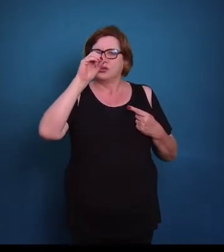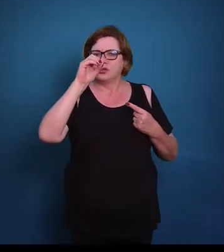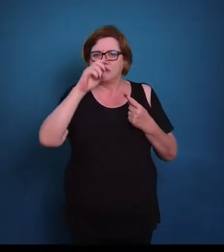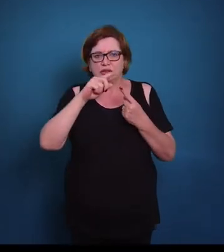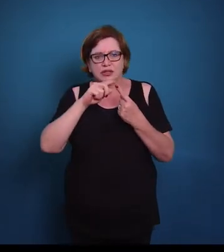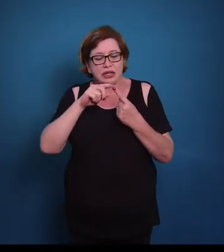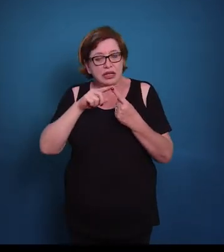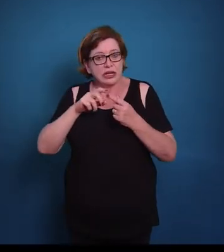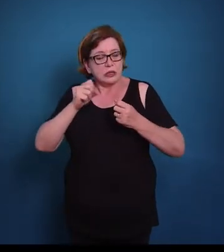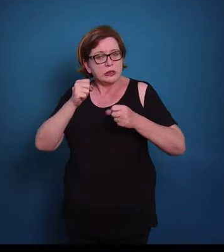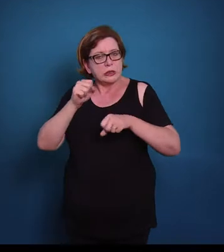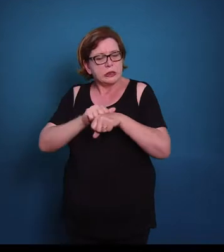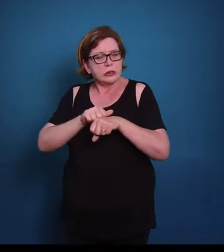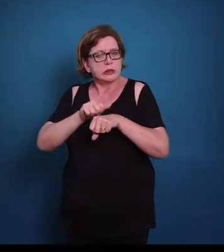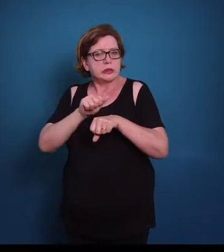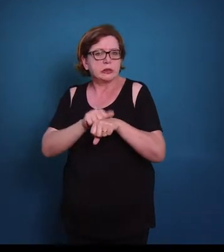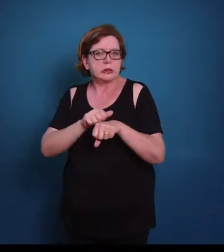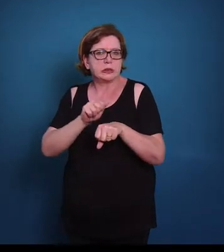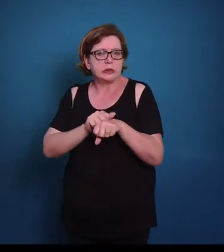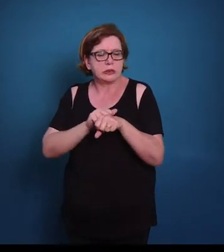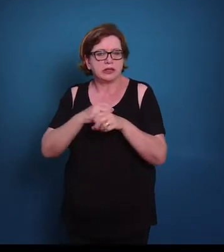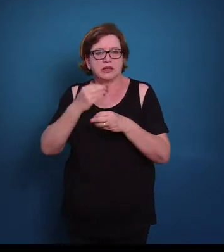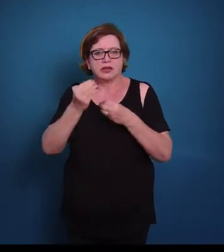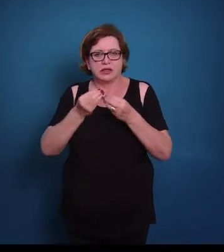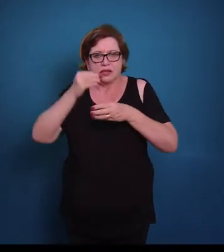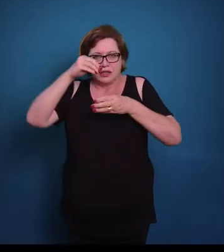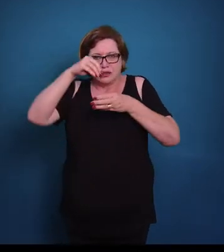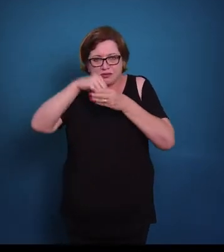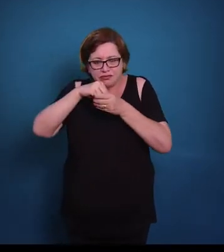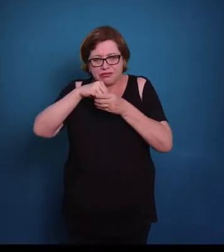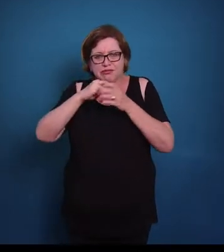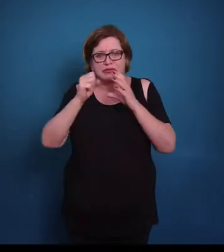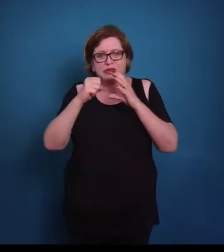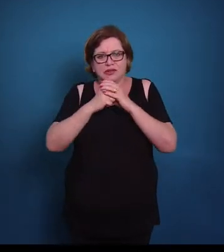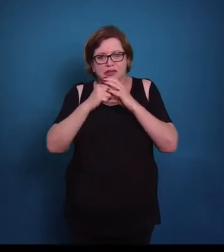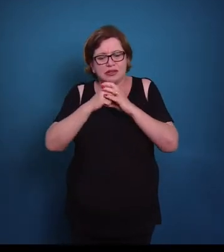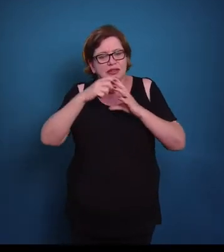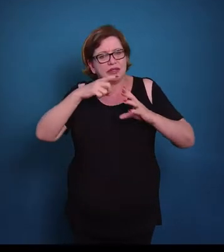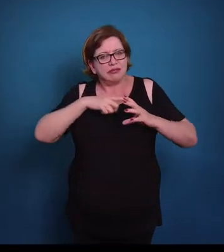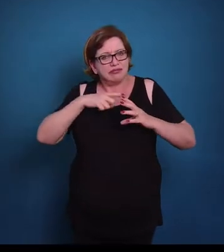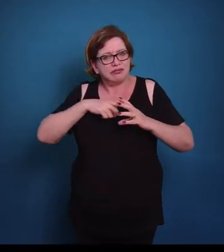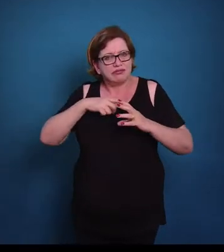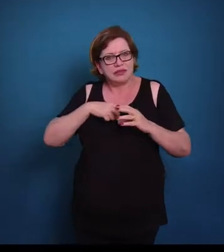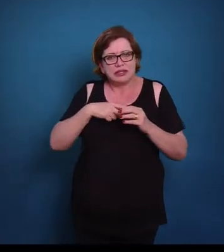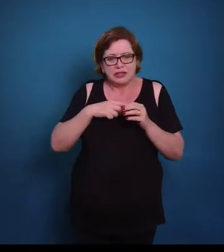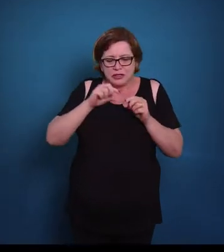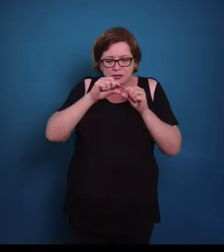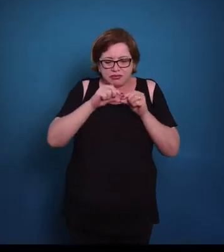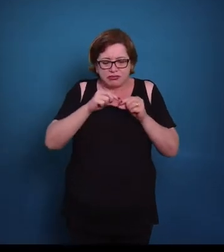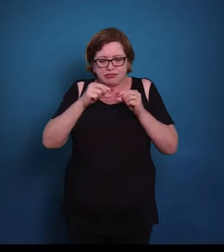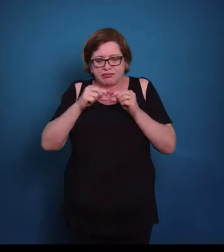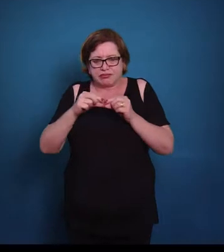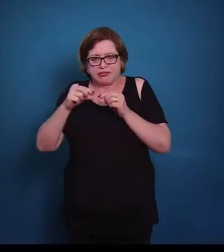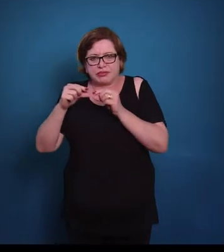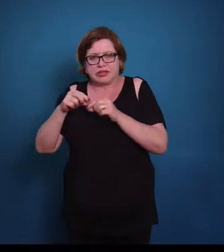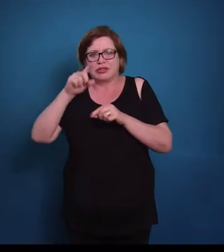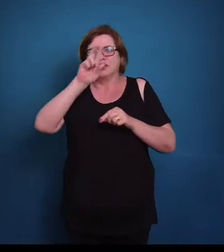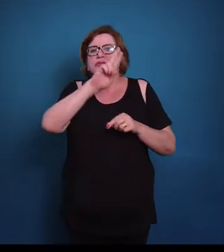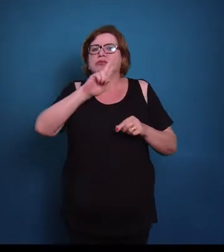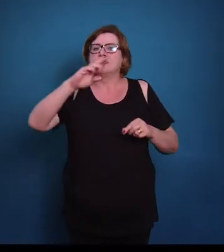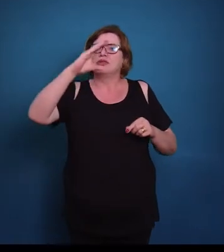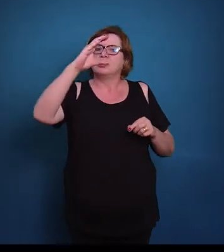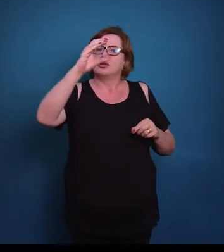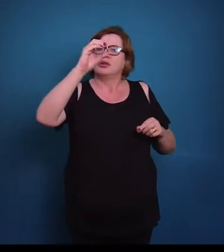é rígida. Então o que acontece? Dentro dessa matriz nós vamos ter células alojadas em lacunas, que nós chamamos de condrócitos.